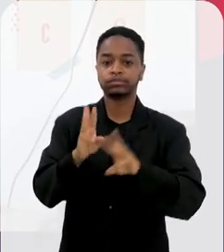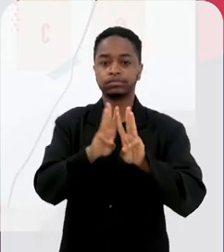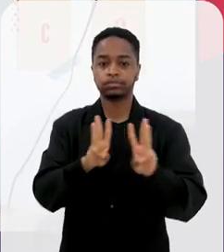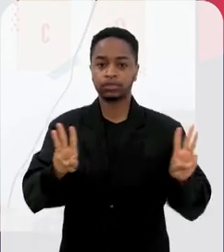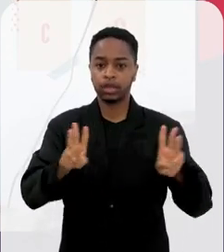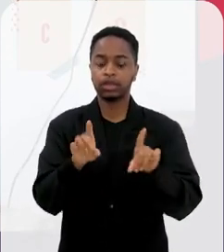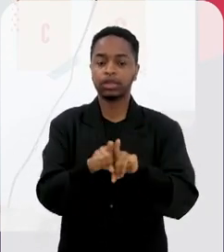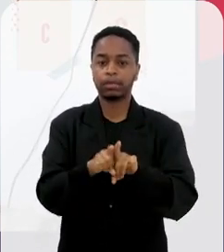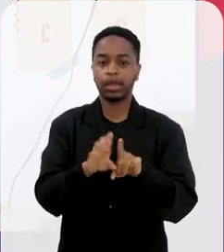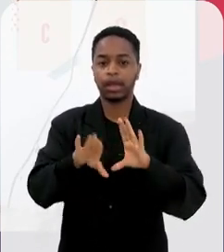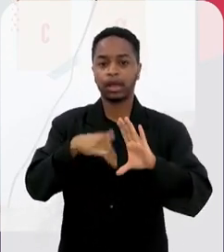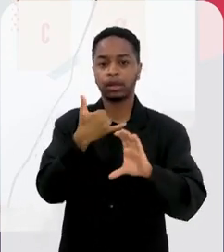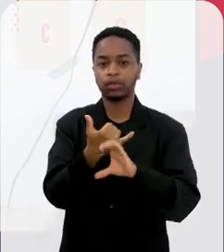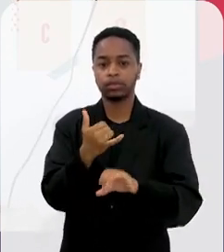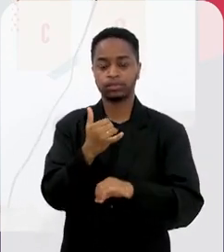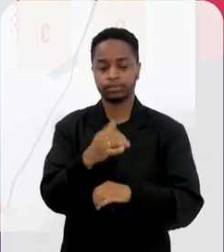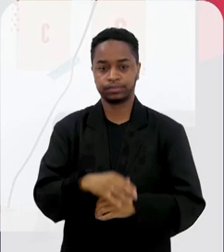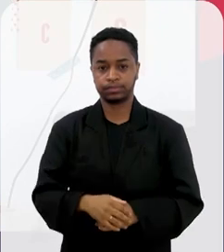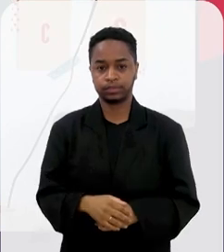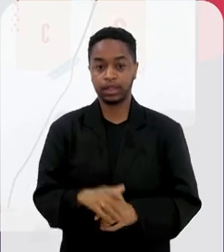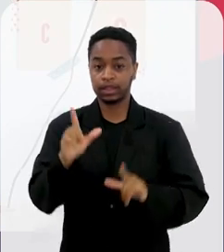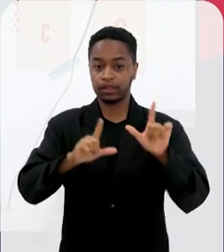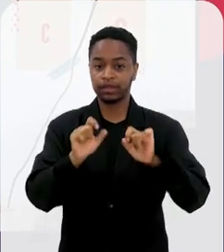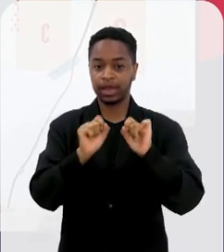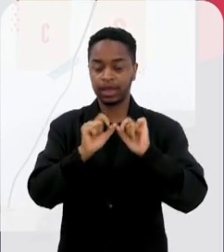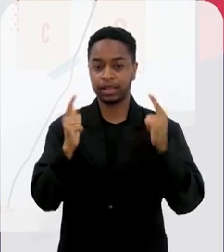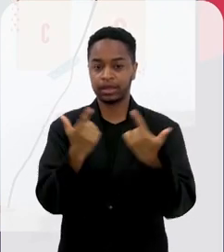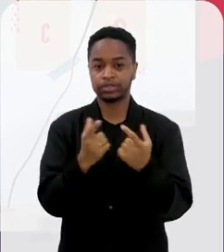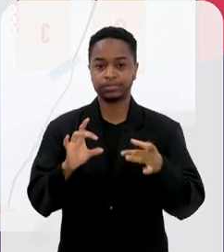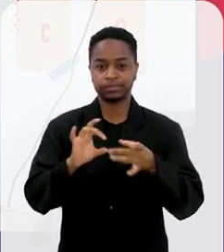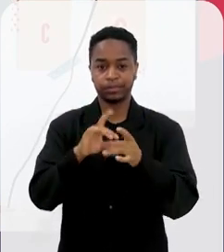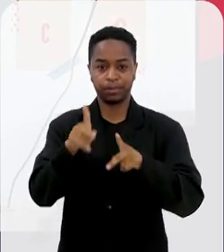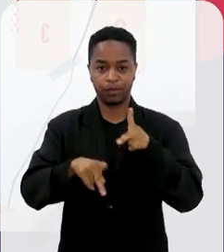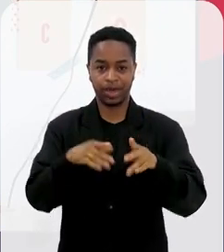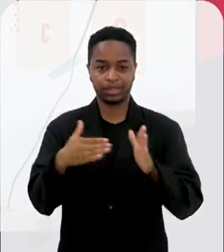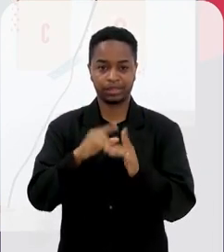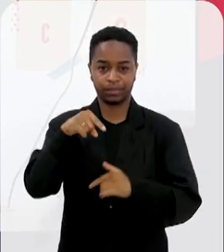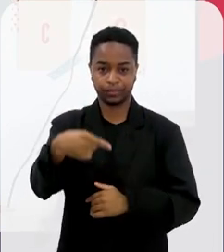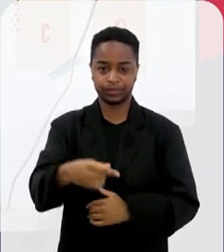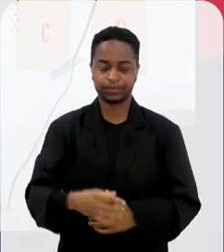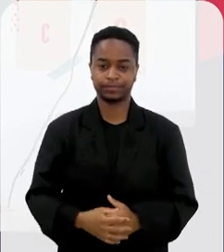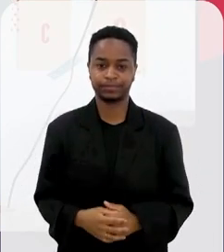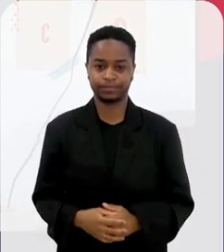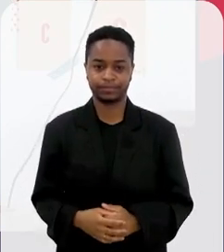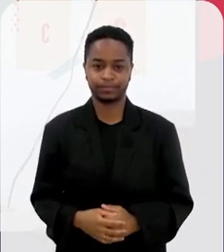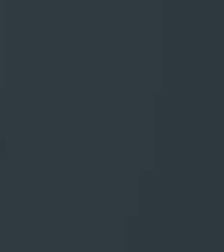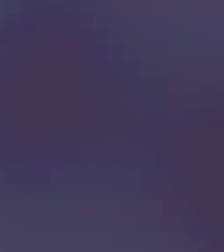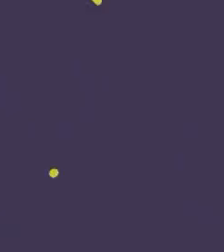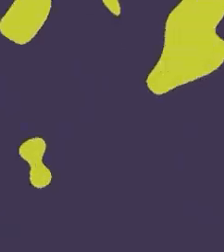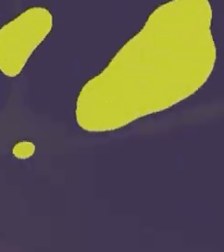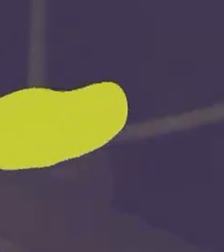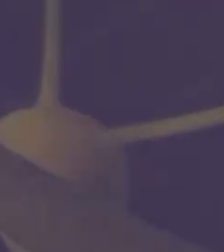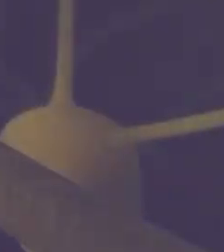você pode acessar o nosso site ou então o nosso canal no YouTube, TV Alerj, canal do povo, até a próxima.